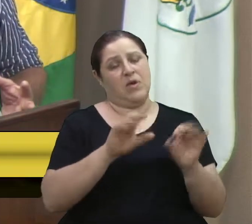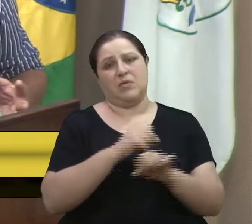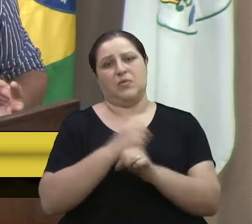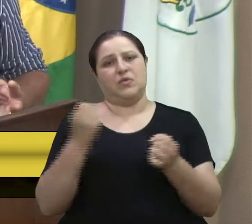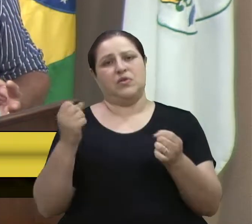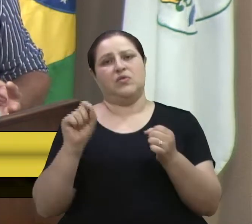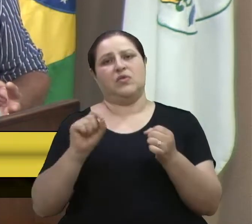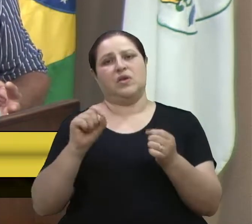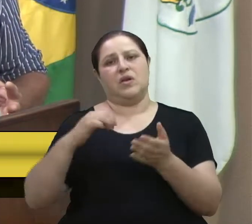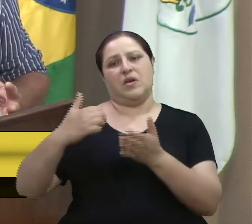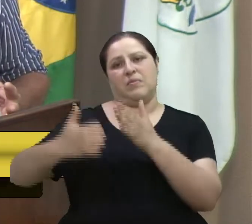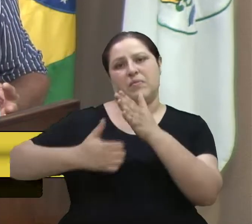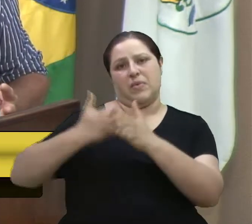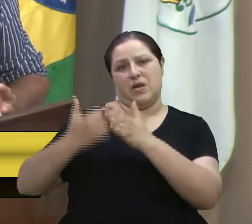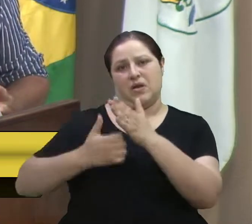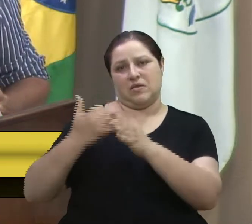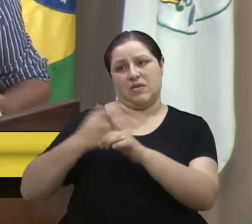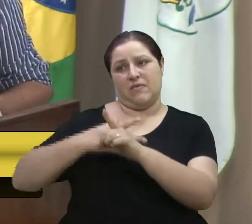maio,